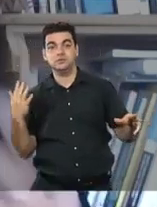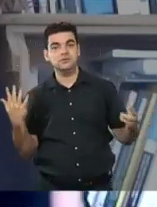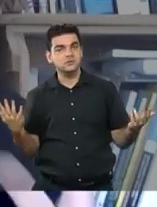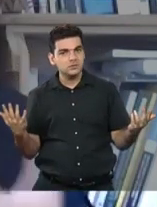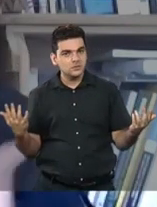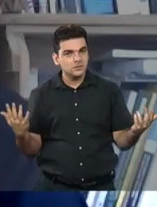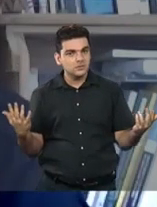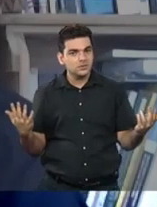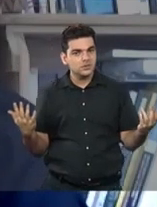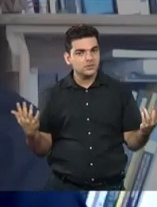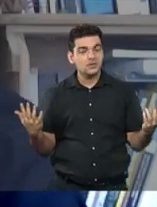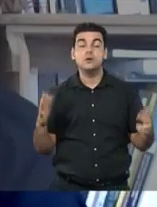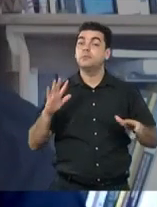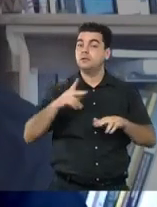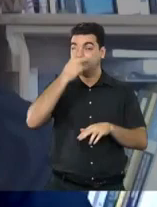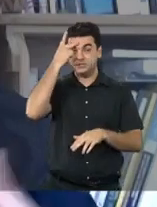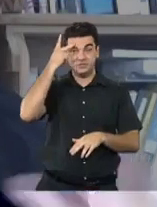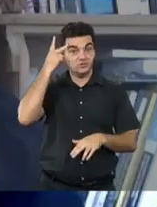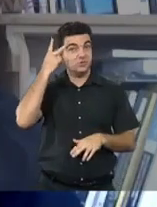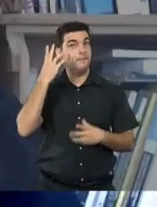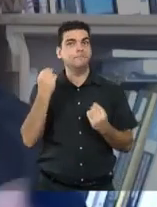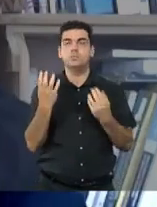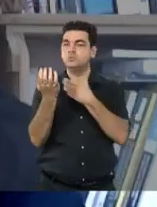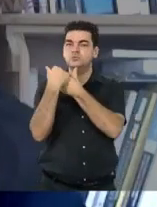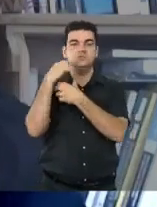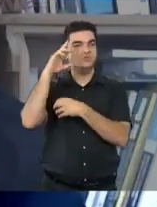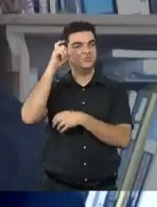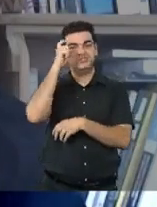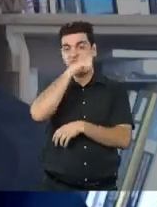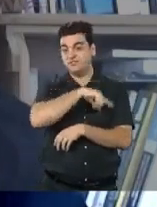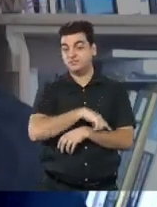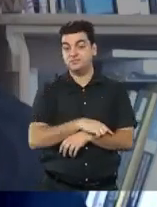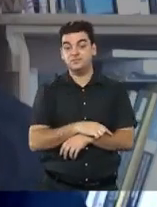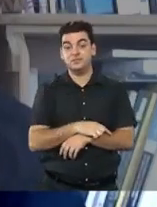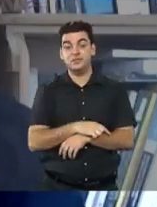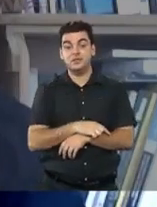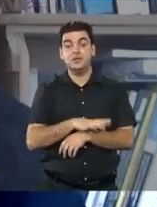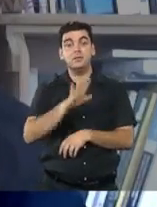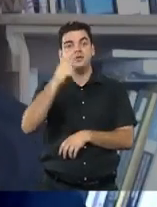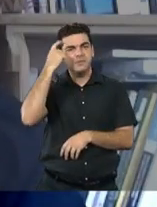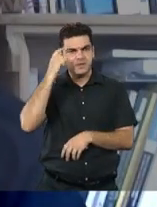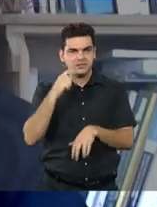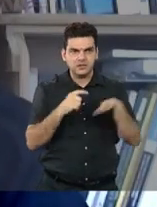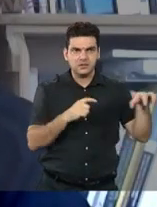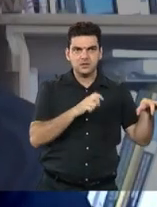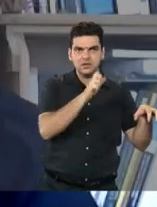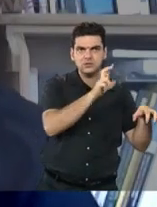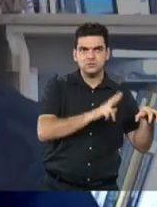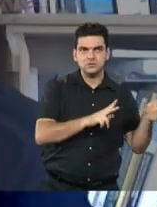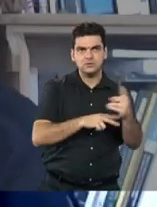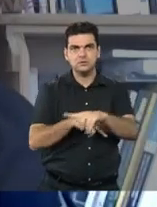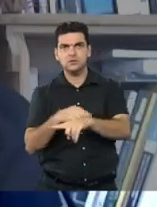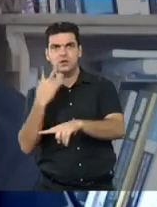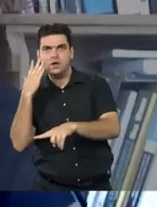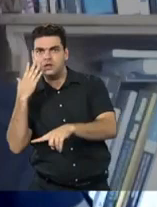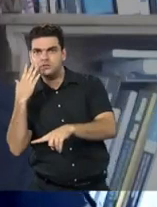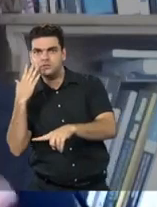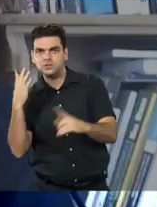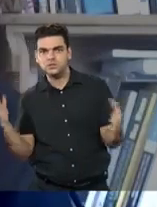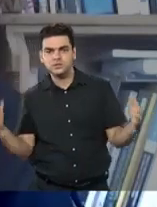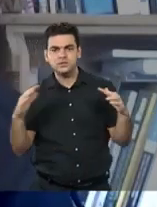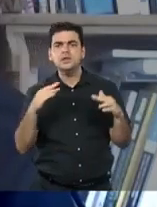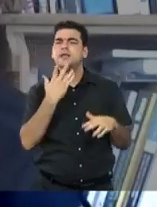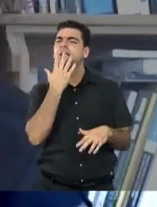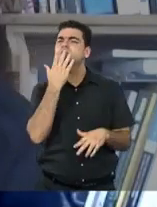diverso, plural e complexo. Então, entre o azul e o rosa, há um espectro de diversidade que se encontra a